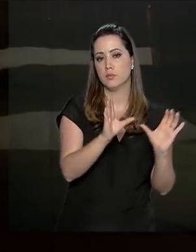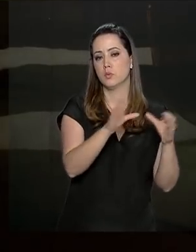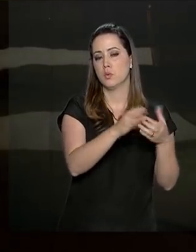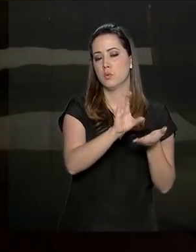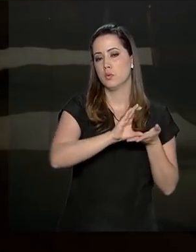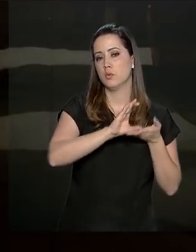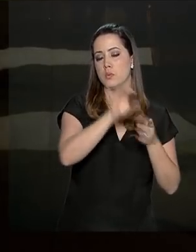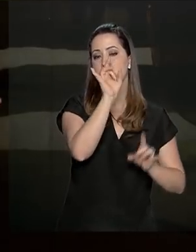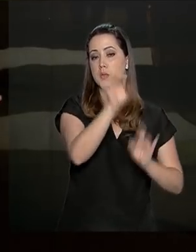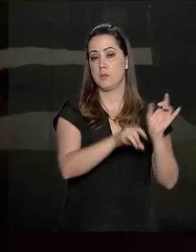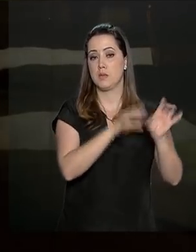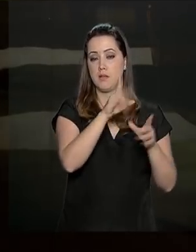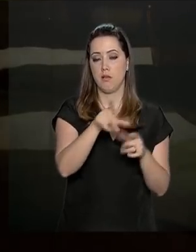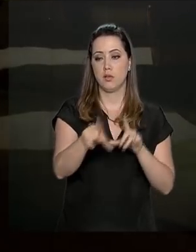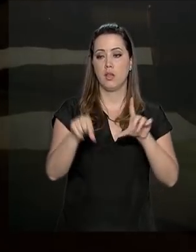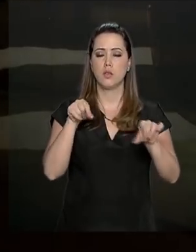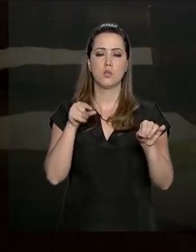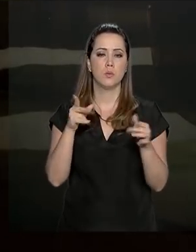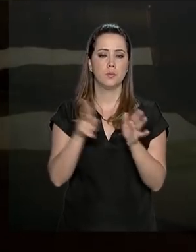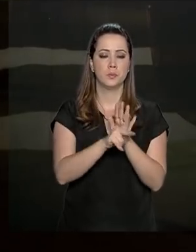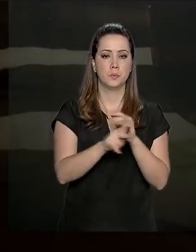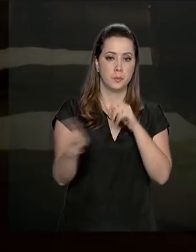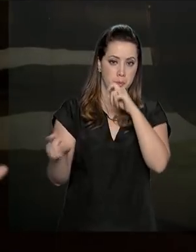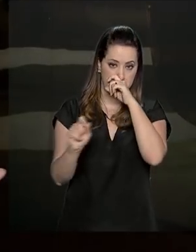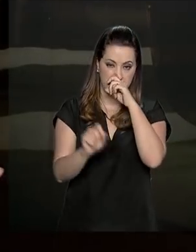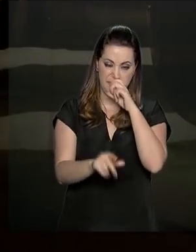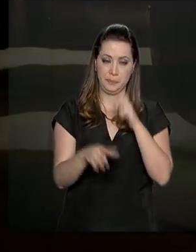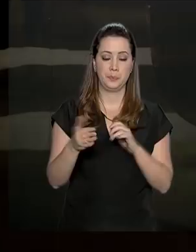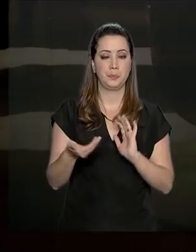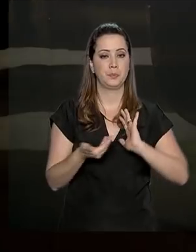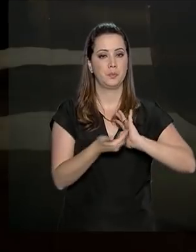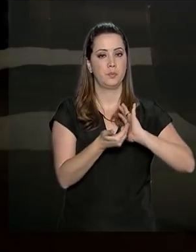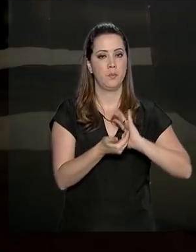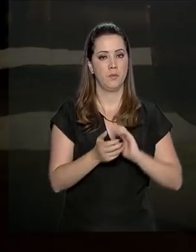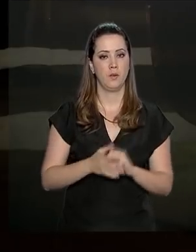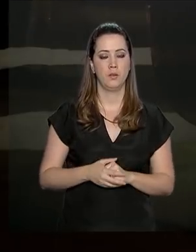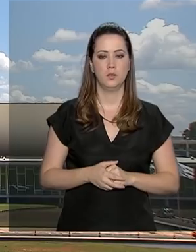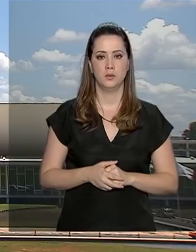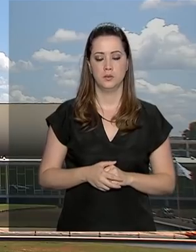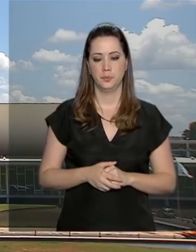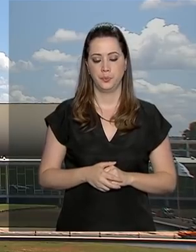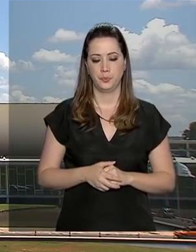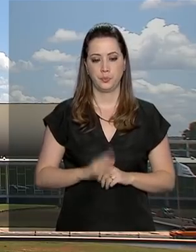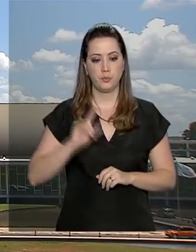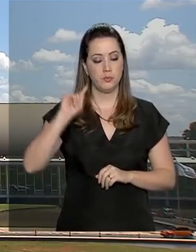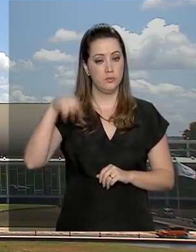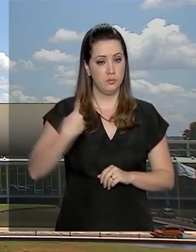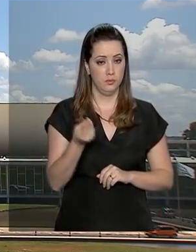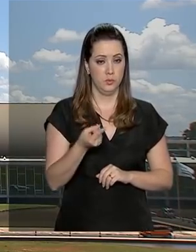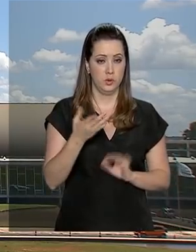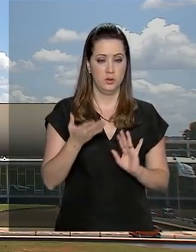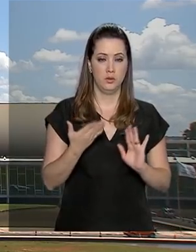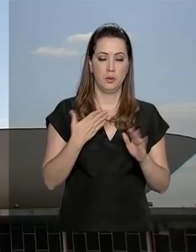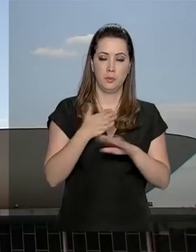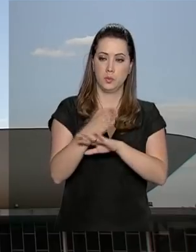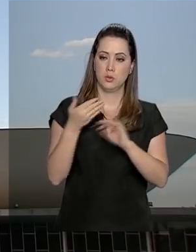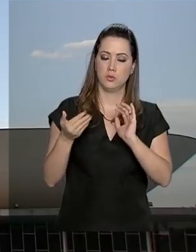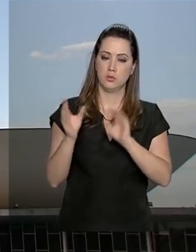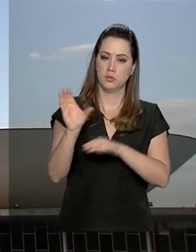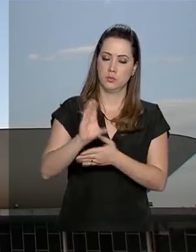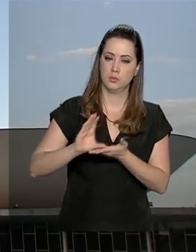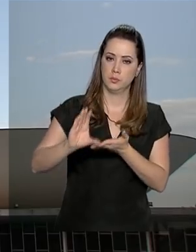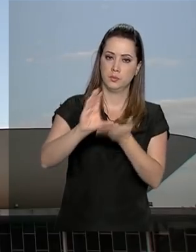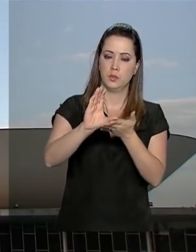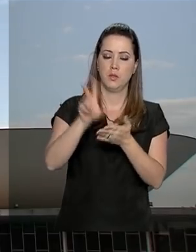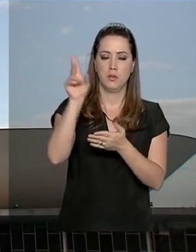comissão especial. Quem decide isso é o presidente da Câmara dos Deputados, Rodrigo Maia. Depois de passar pelas comissões, é a vez